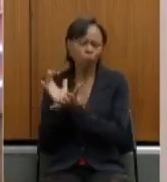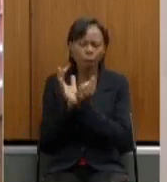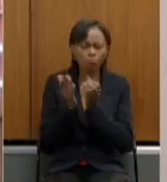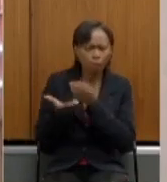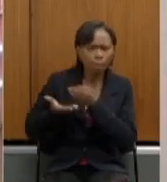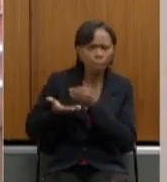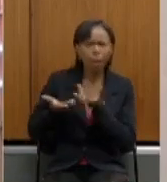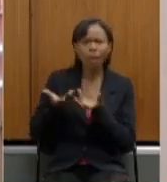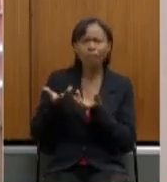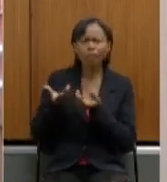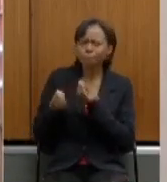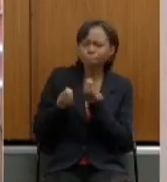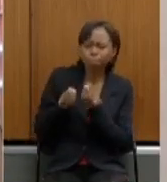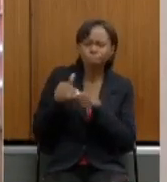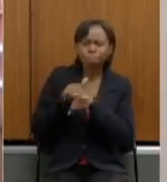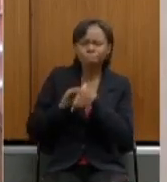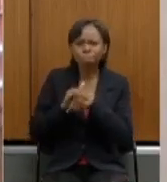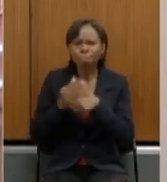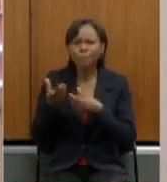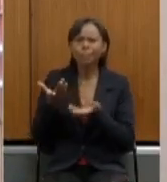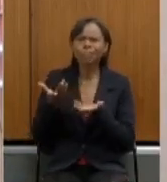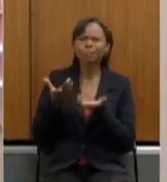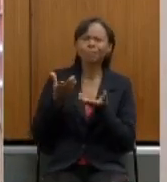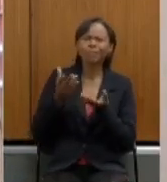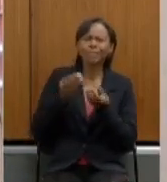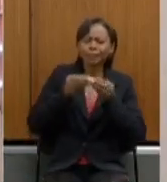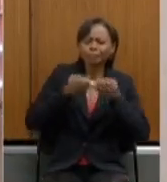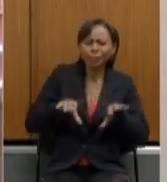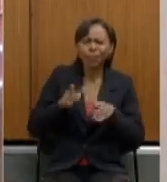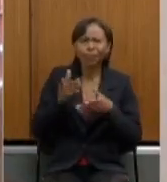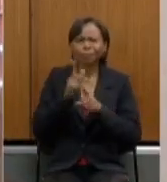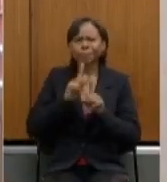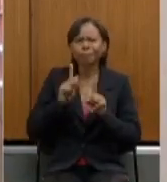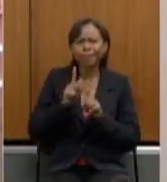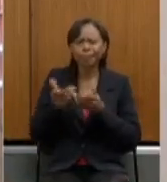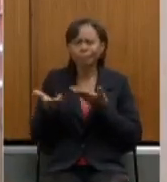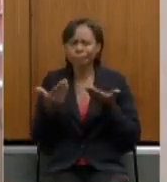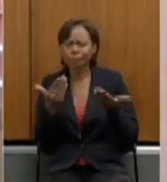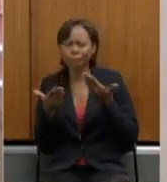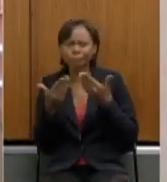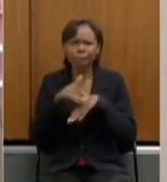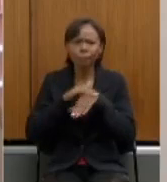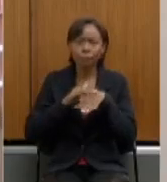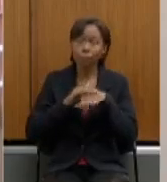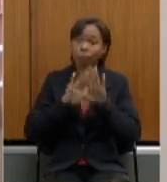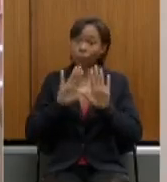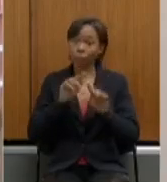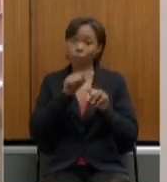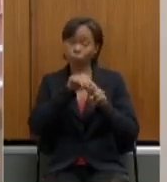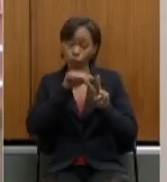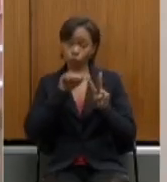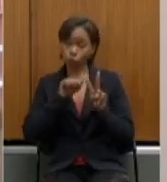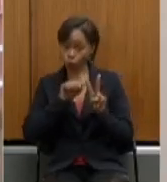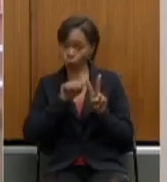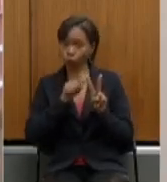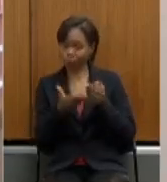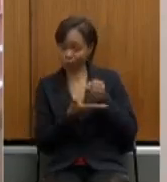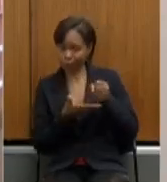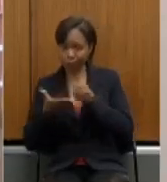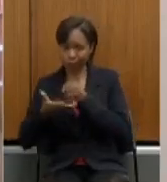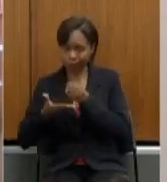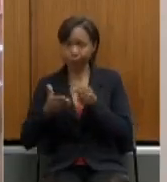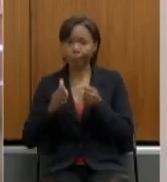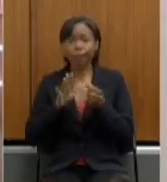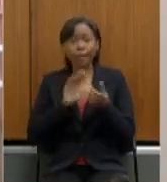sobre o déficit da Previdência e sobre a necessidade da adequação então na verdade nós temos dois pilares não só a adequação é o motivo mas